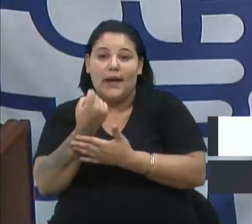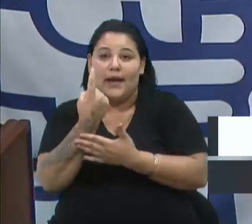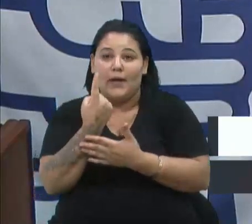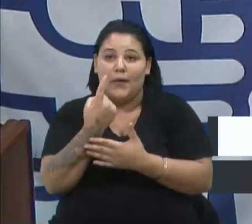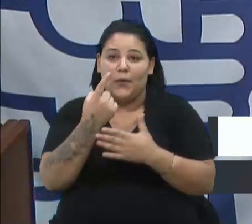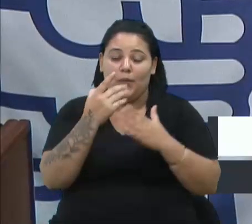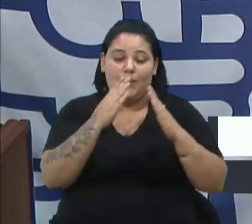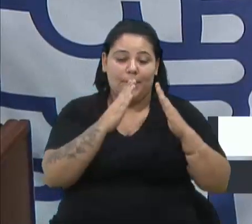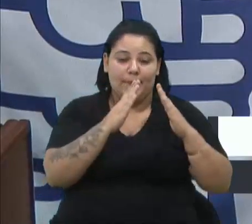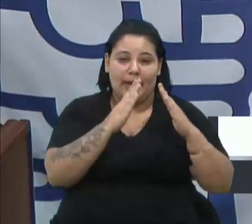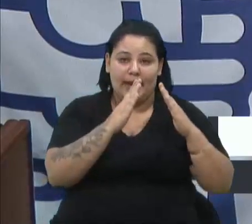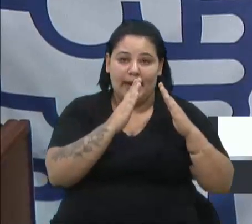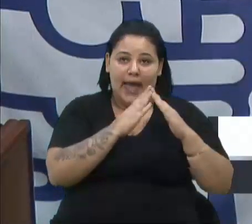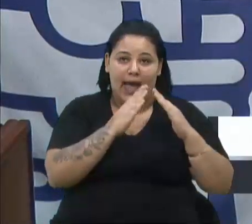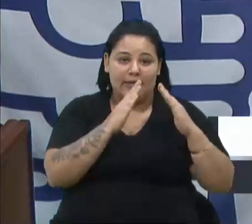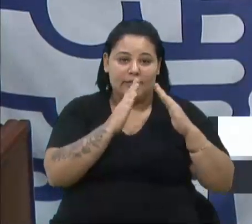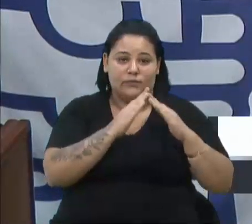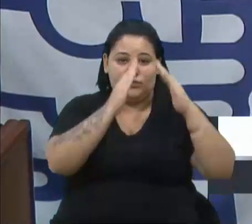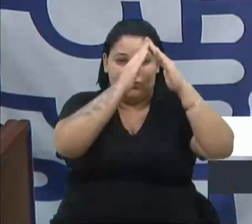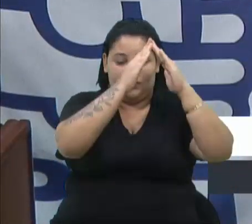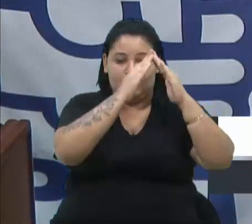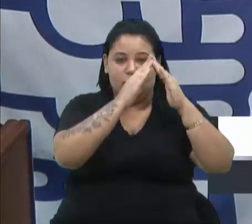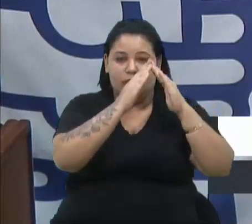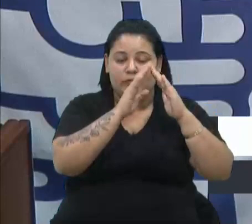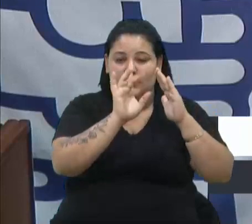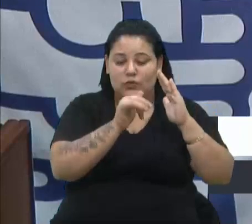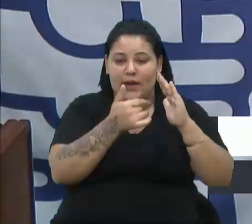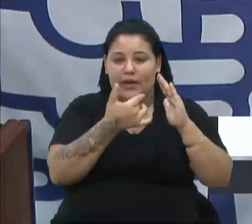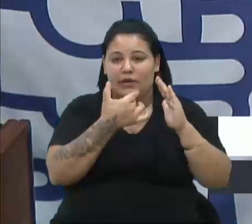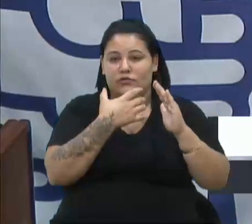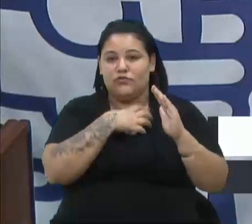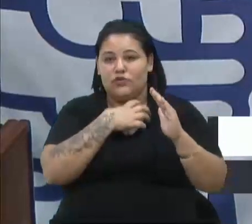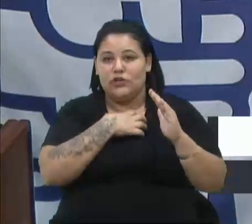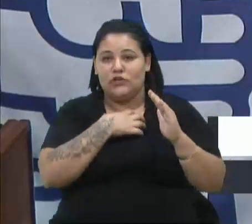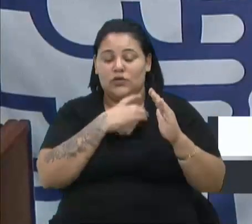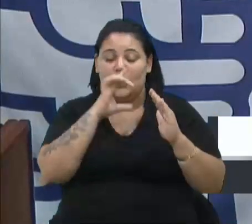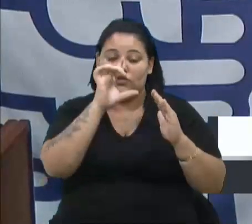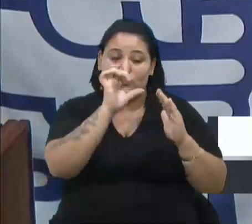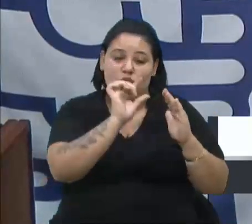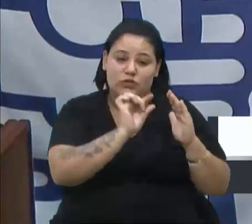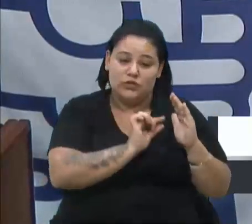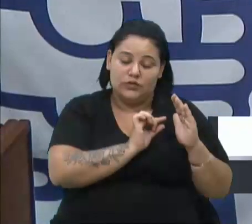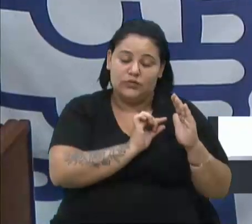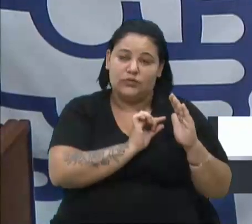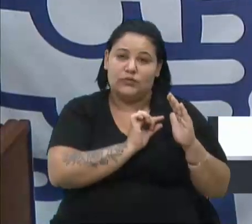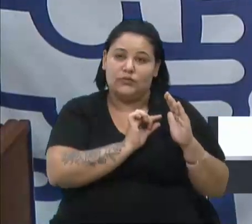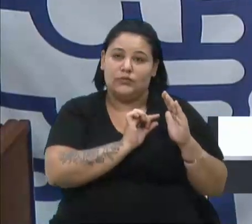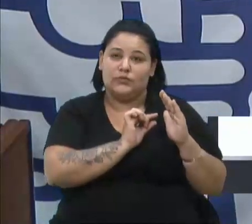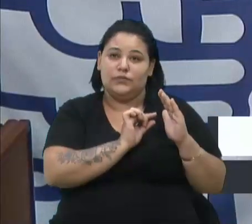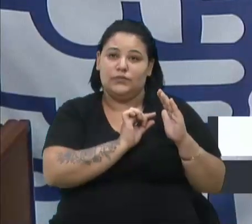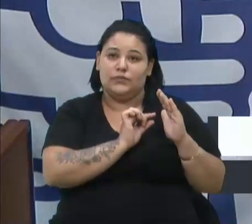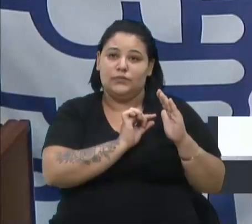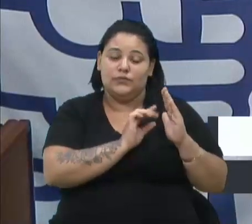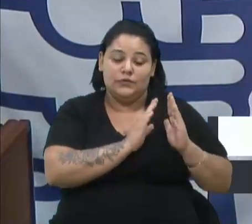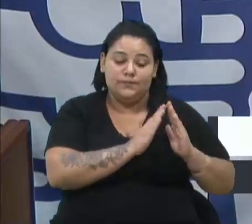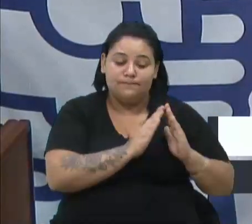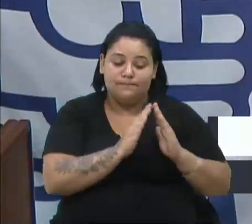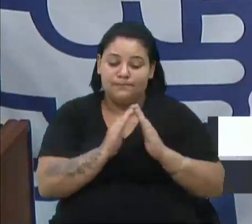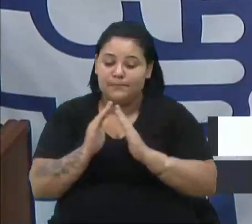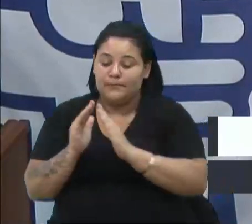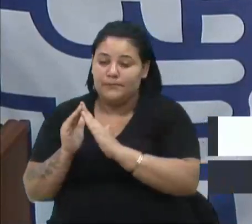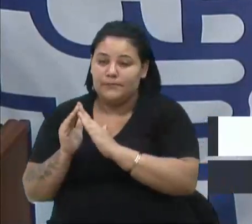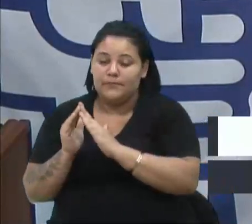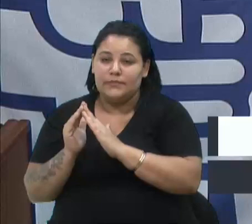de um sobrado. Isso proporciona, de uma certa forma, a diminuição do déficit habitacional. Nós